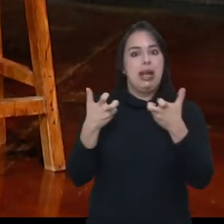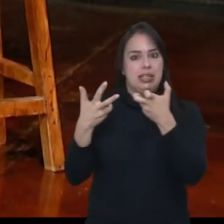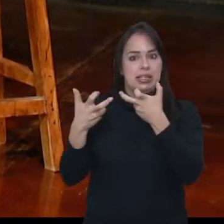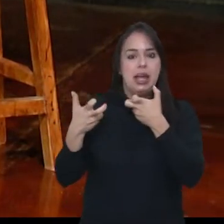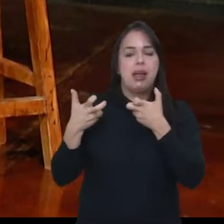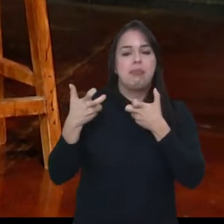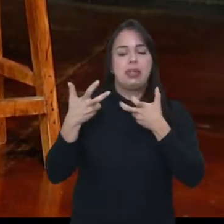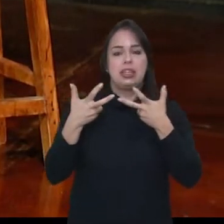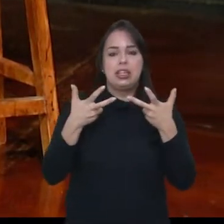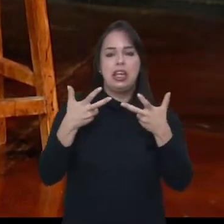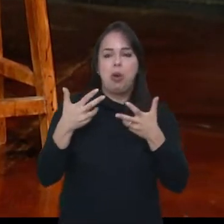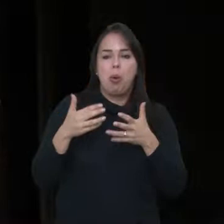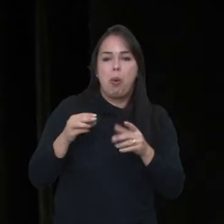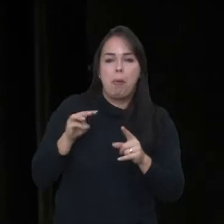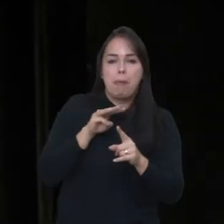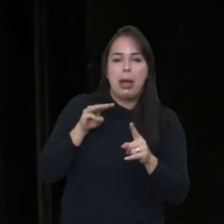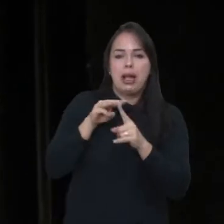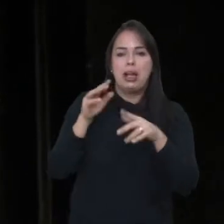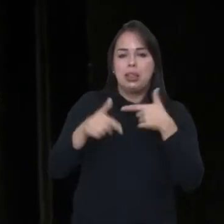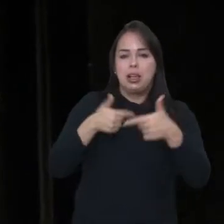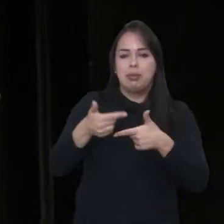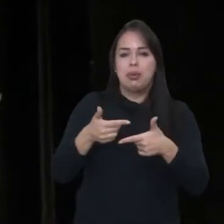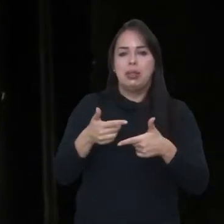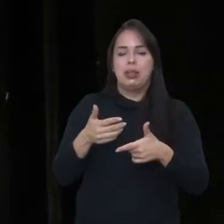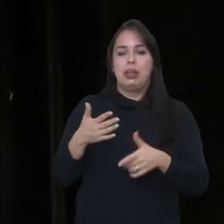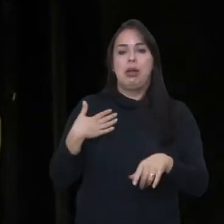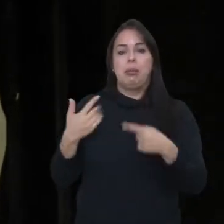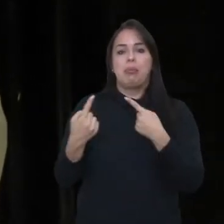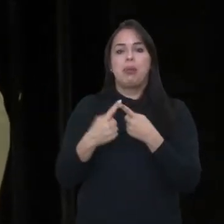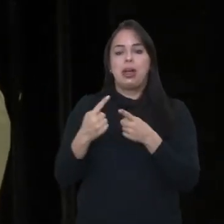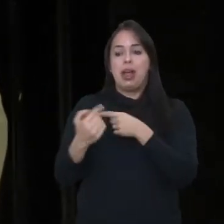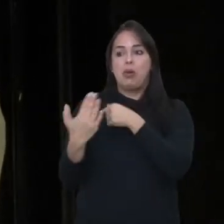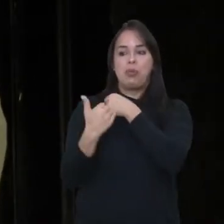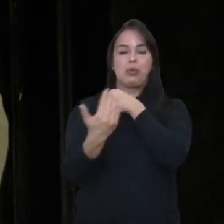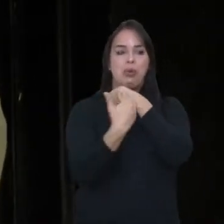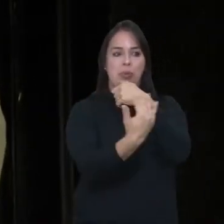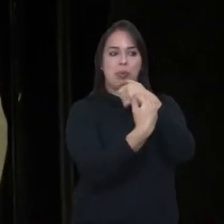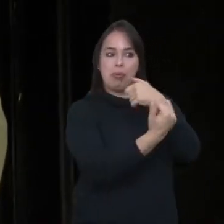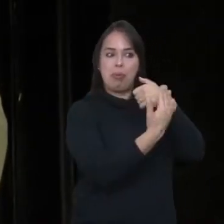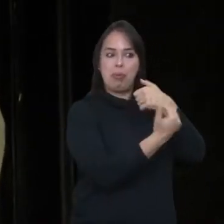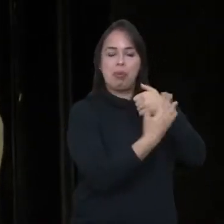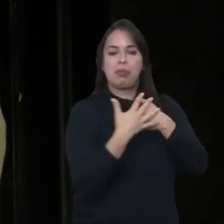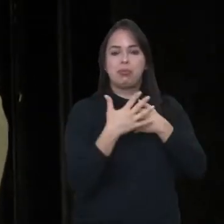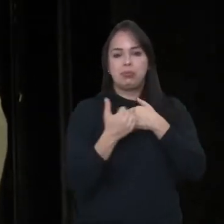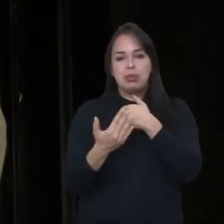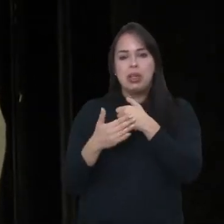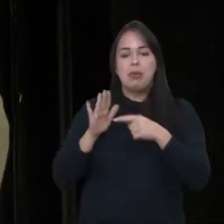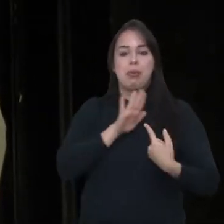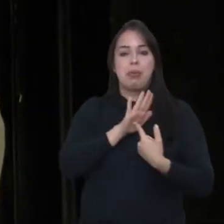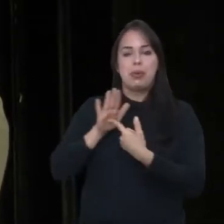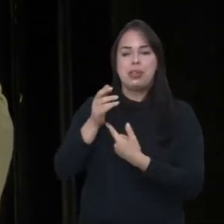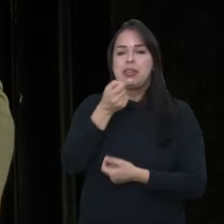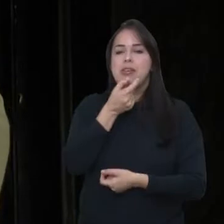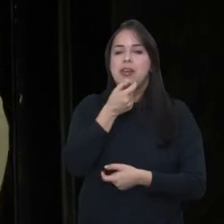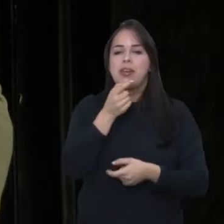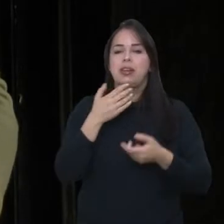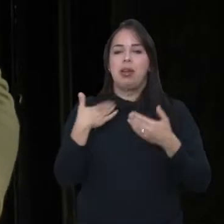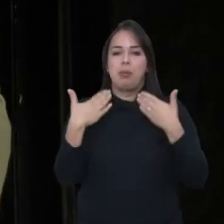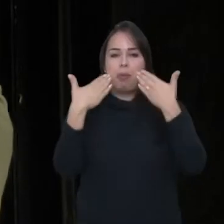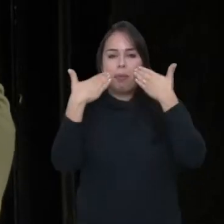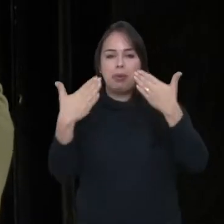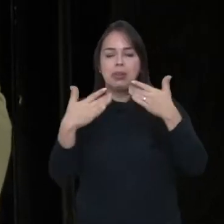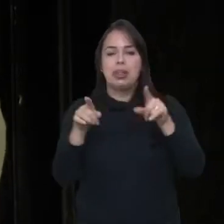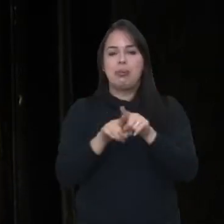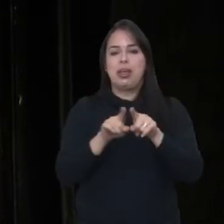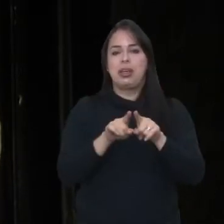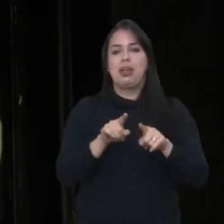assim, foi o eu falei, pelo menos os bares que tem procurado, são diversos bares que querem trazer uma atração pro bar dele ali, né, não só